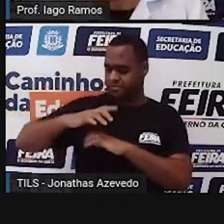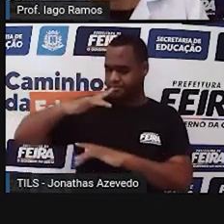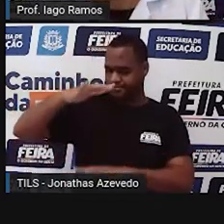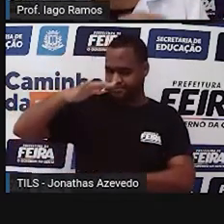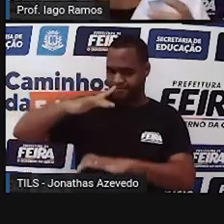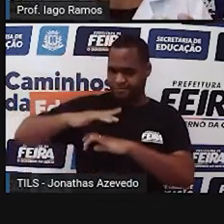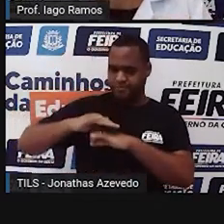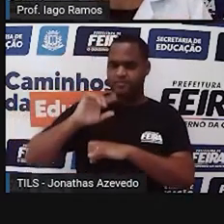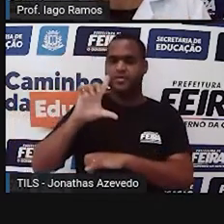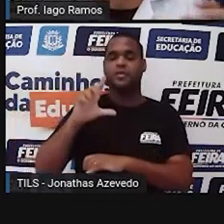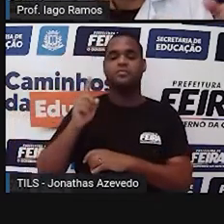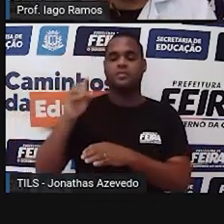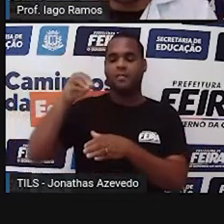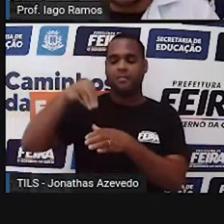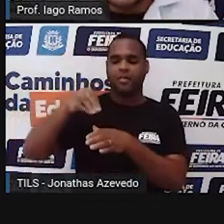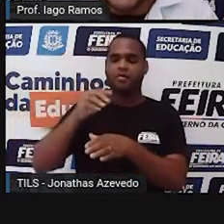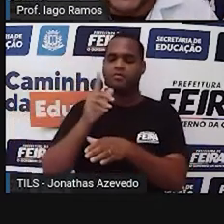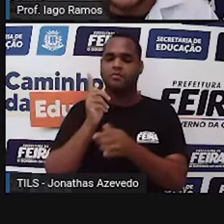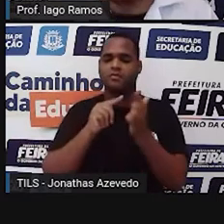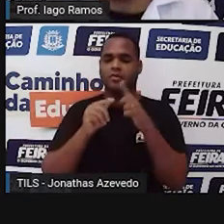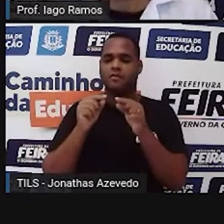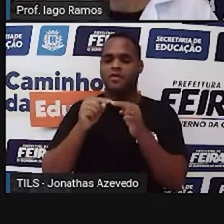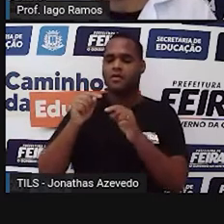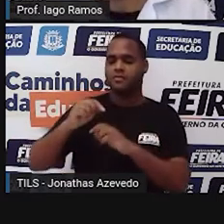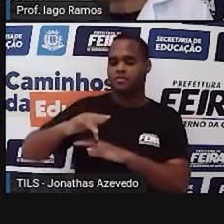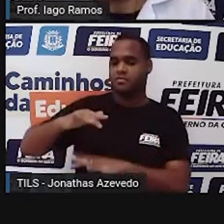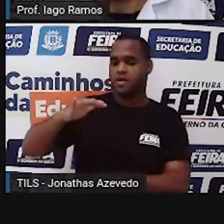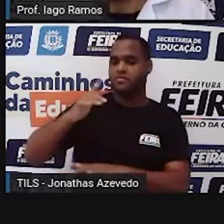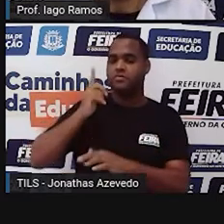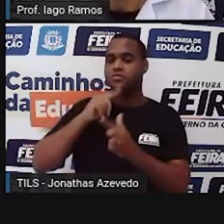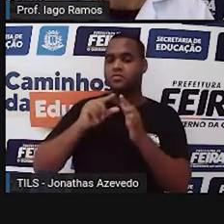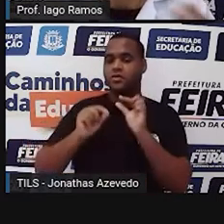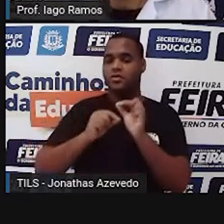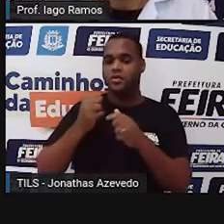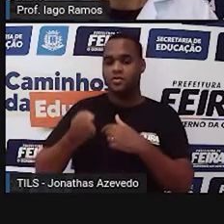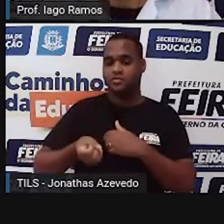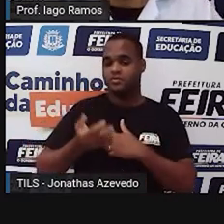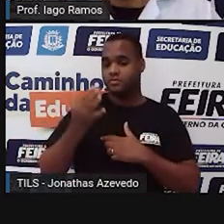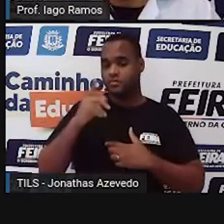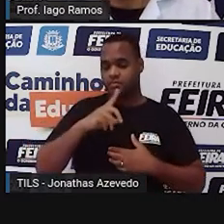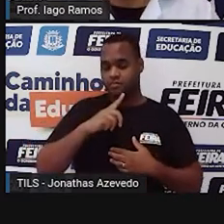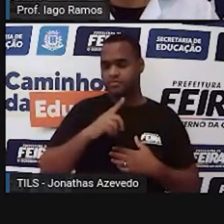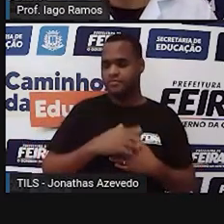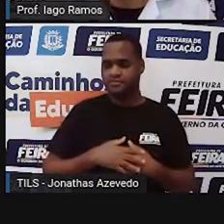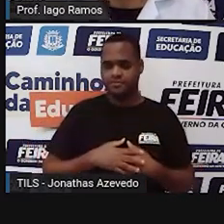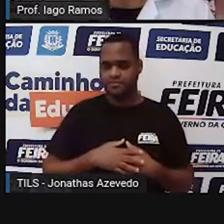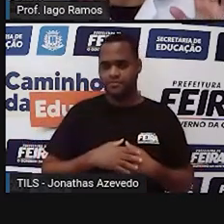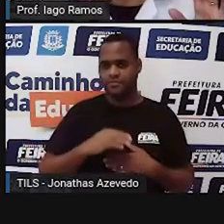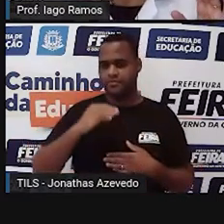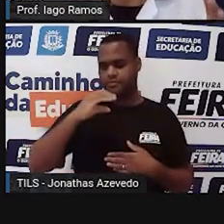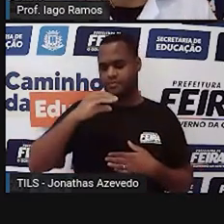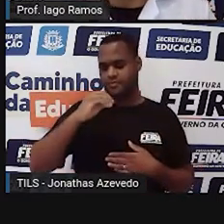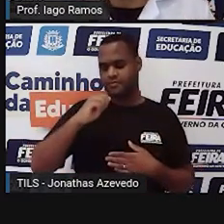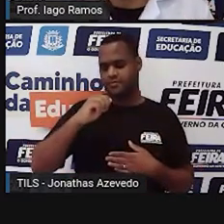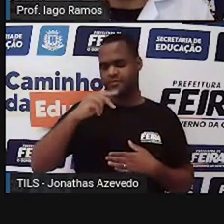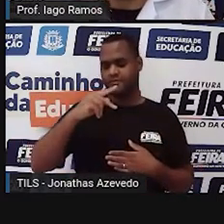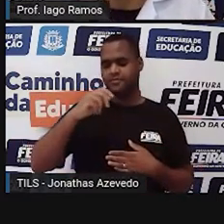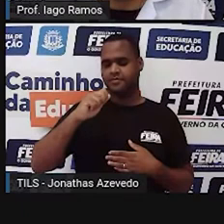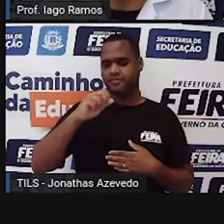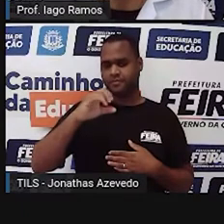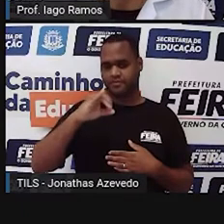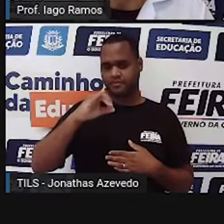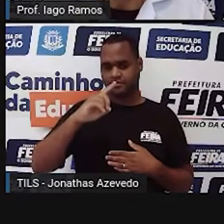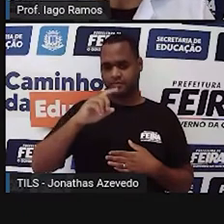balde, eu estou querendo saber qual é a capacidade desse balde, né? Tá? Então, essa capacidade aqui tem a ver com medida,